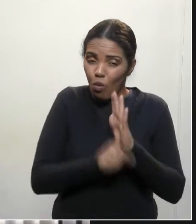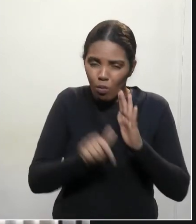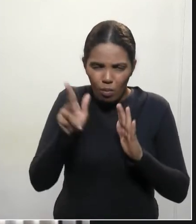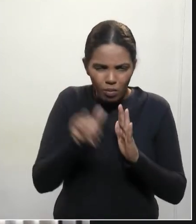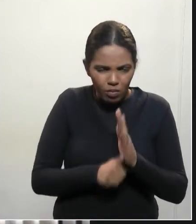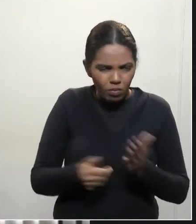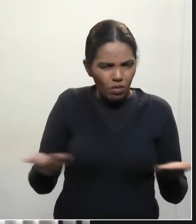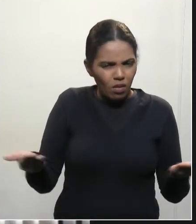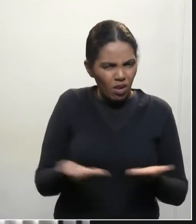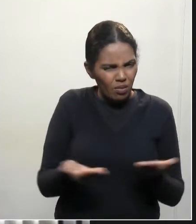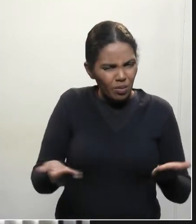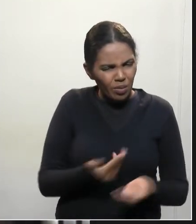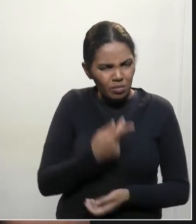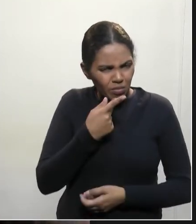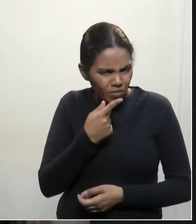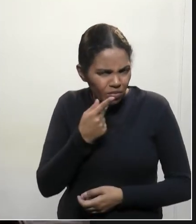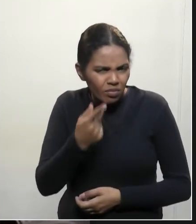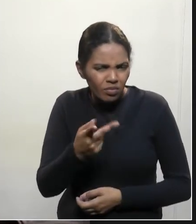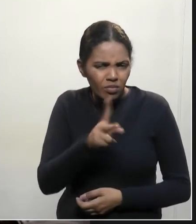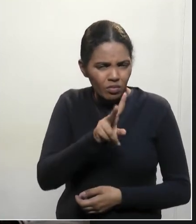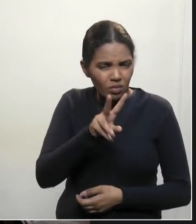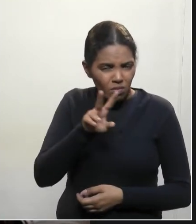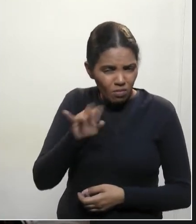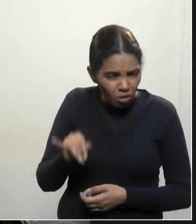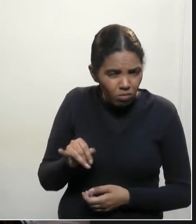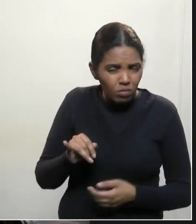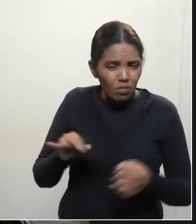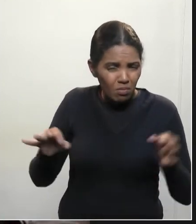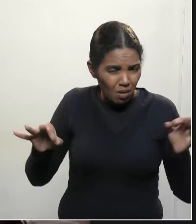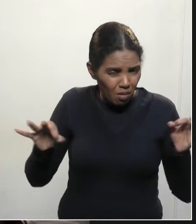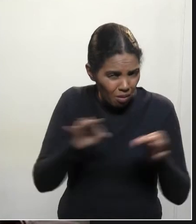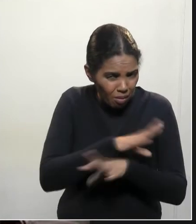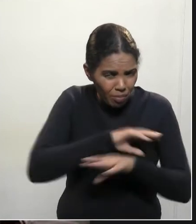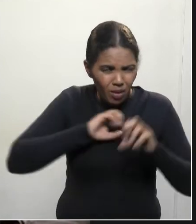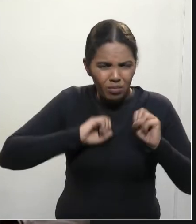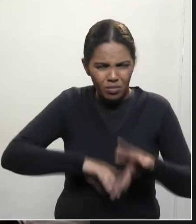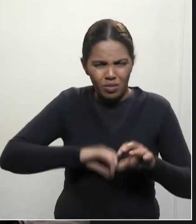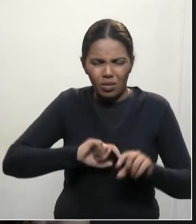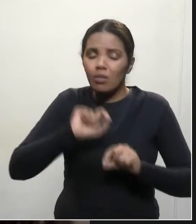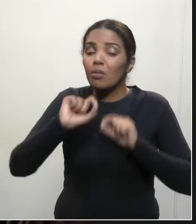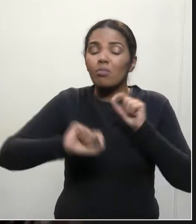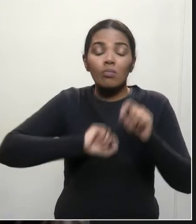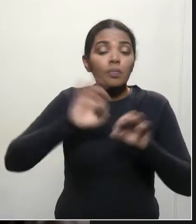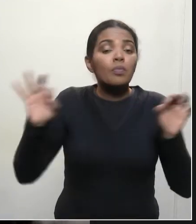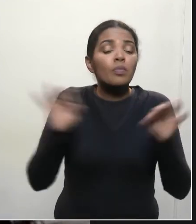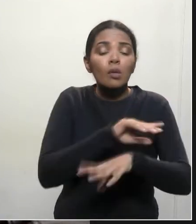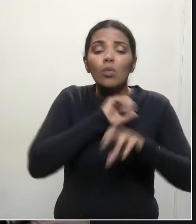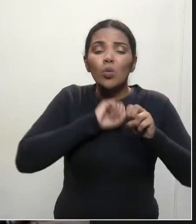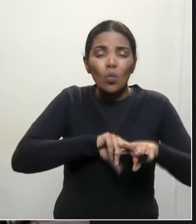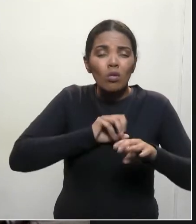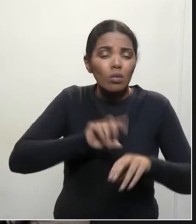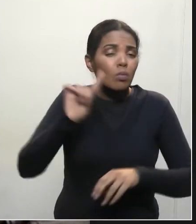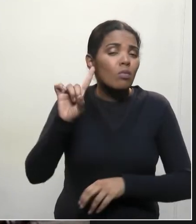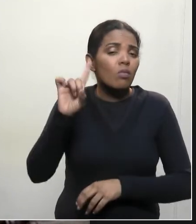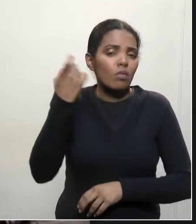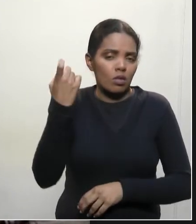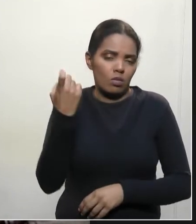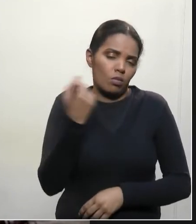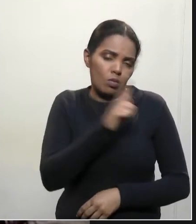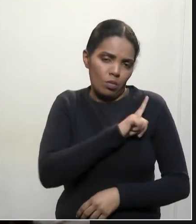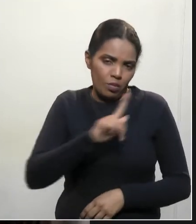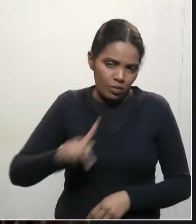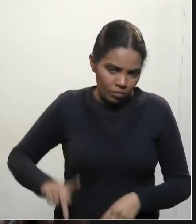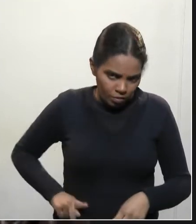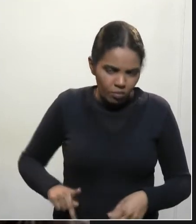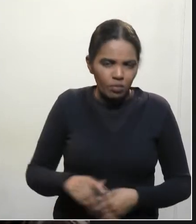agora vem falar que vai reduzir, que vai acabar com a educação. O acabou com a educação foi o antigo governo. Então,